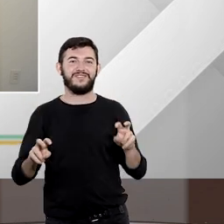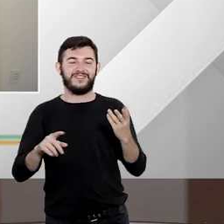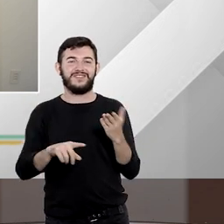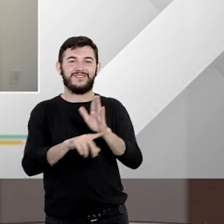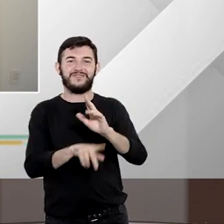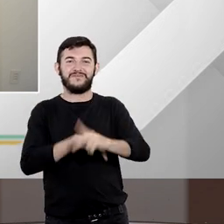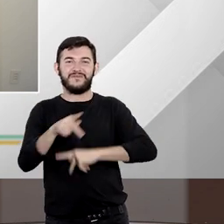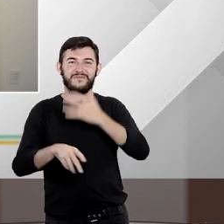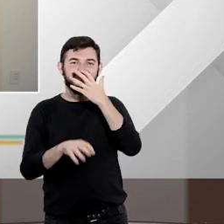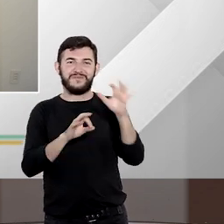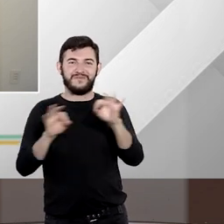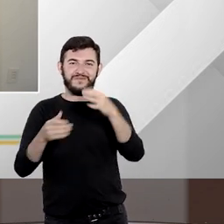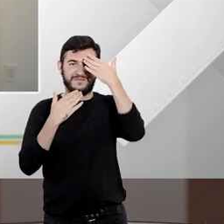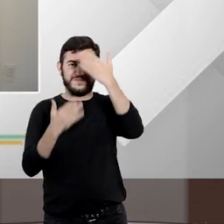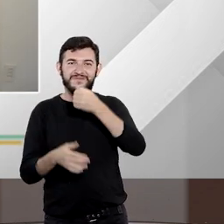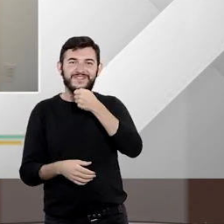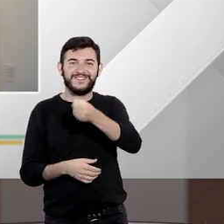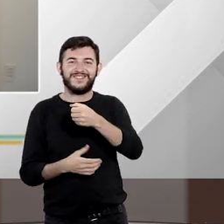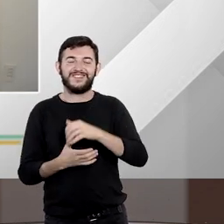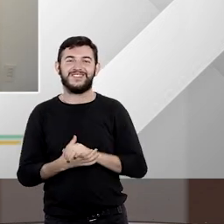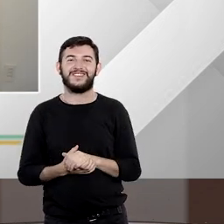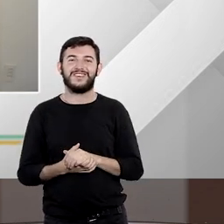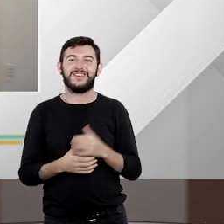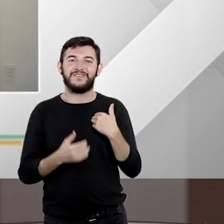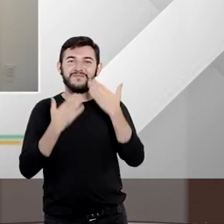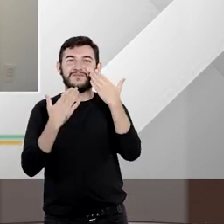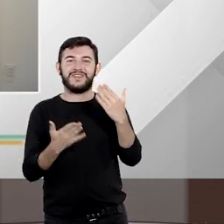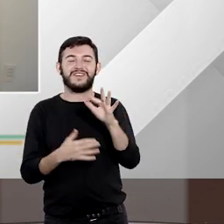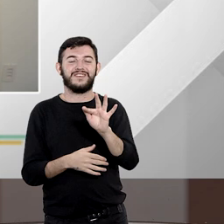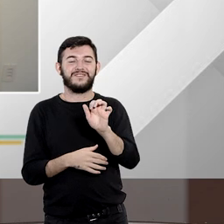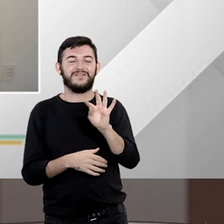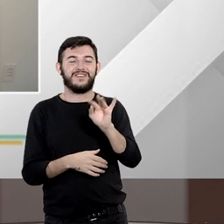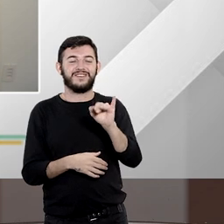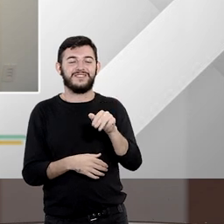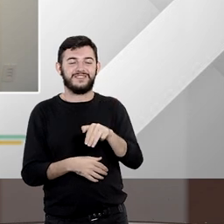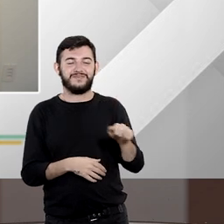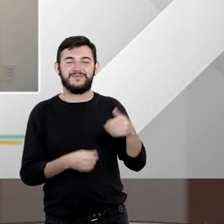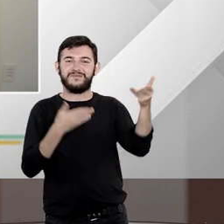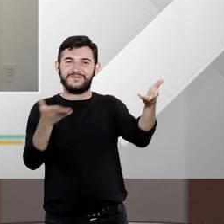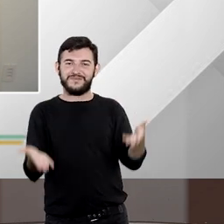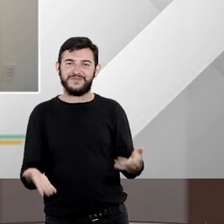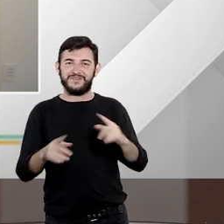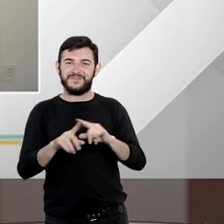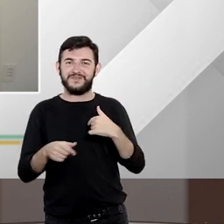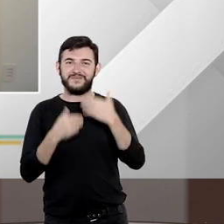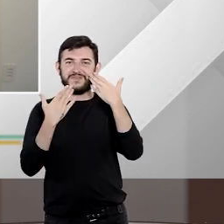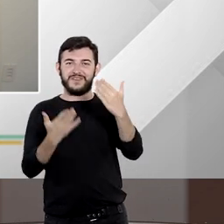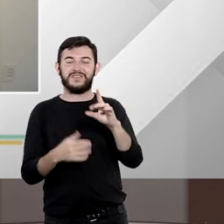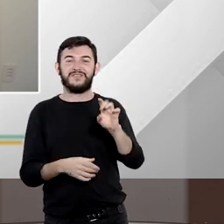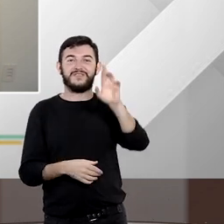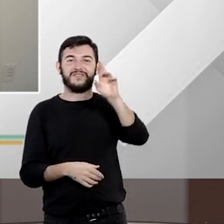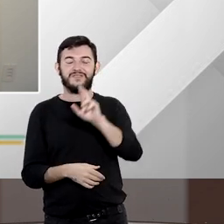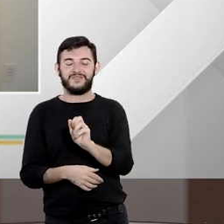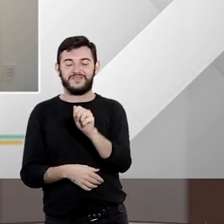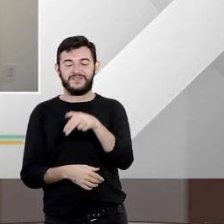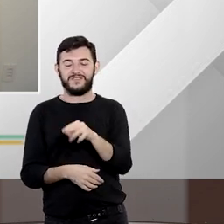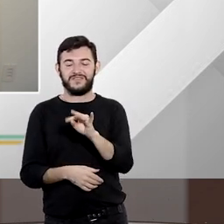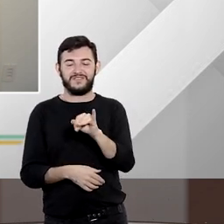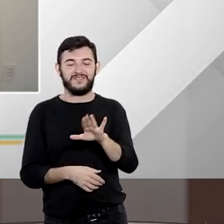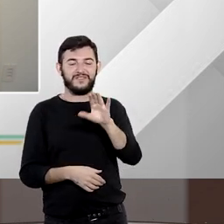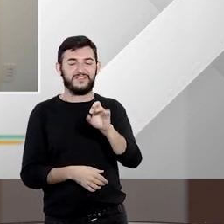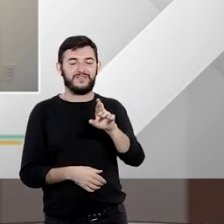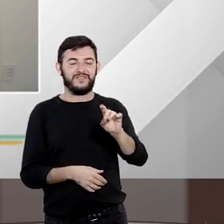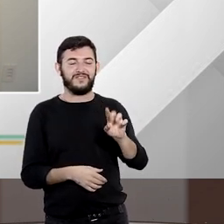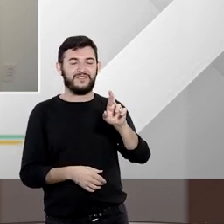muito obrigada pela entrevista obrigada Fátima pelo convite obrigada ao doutor Antônio Rodrigo que foi quem